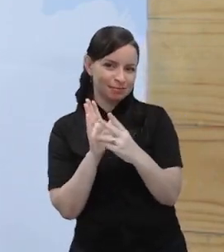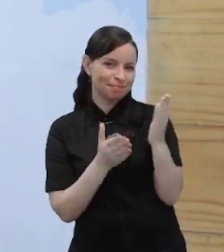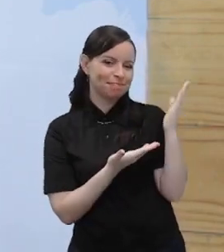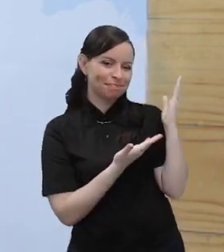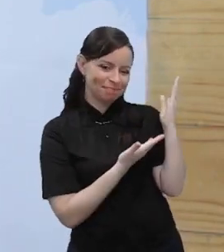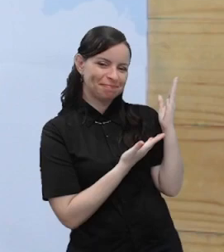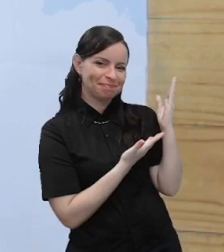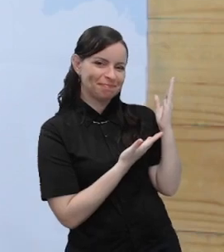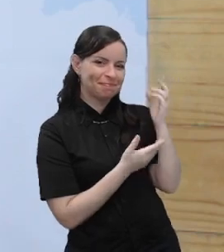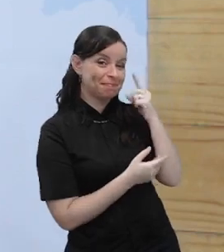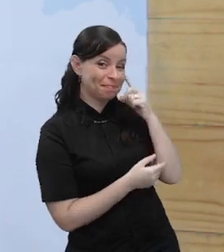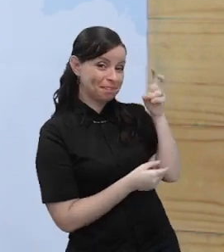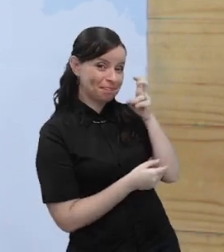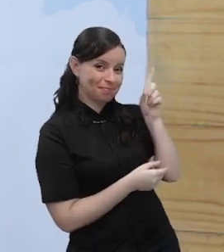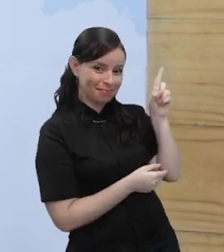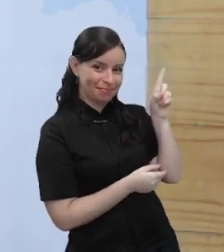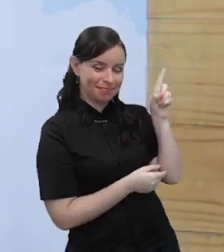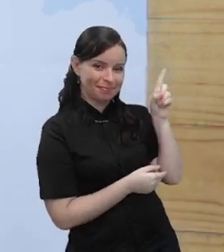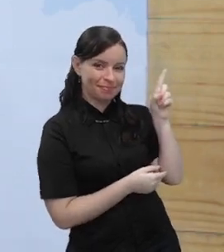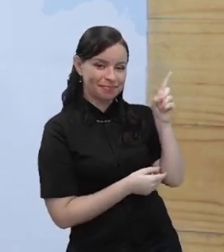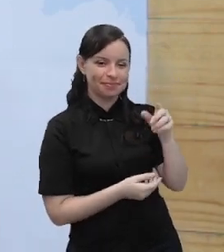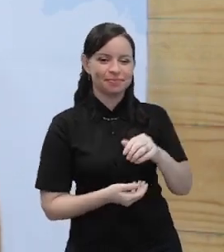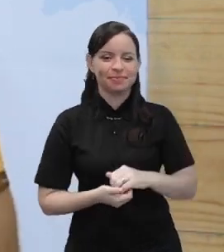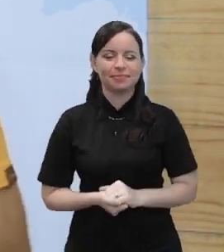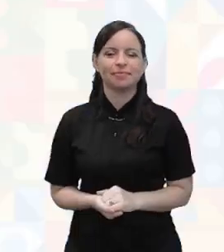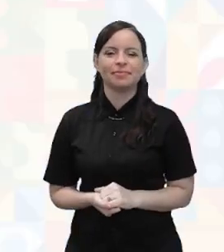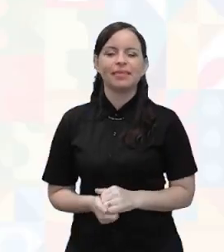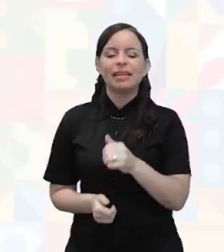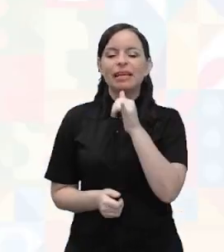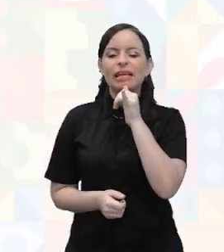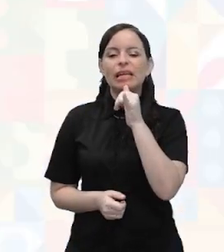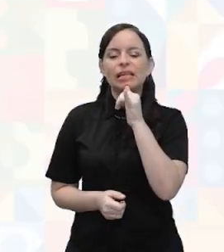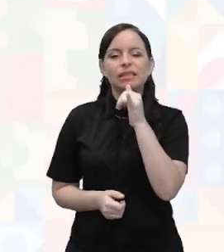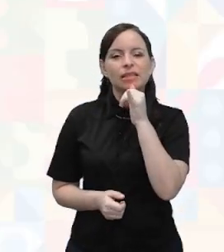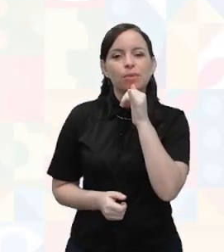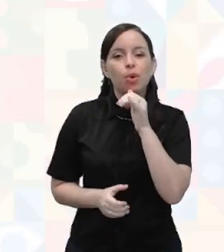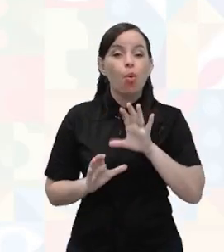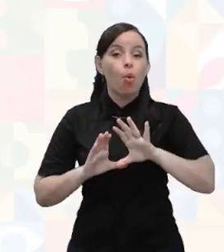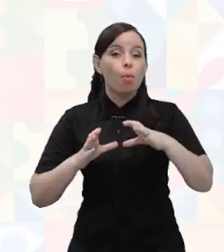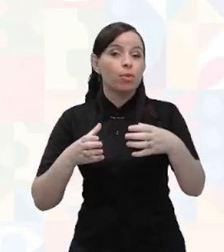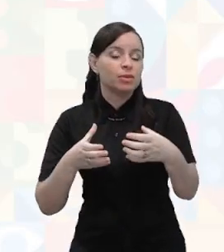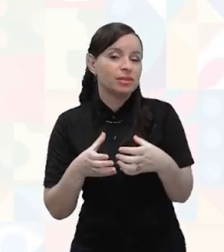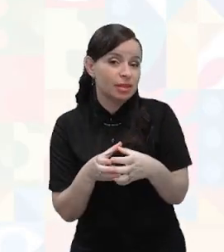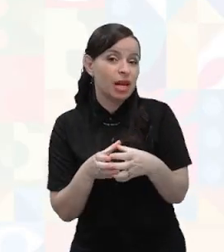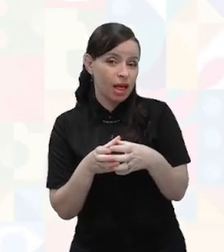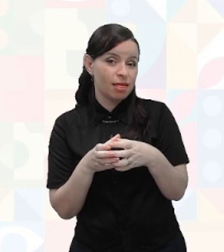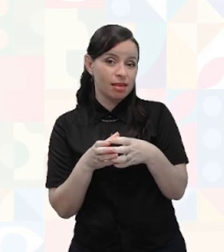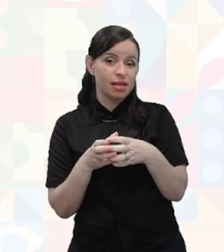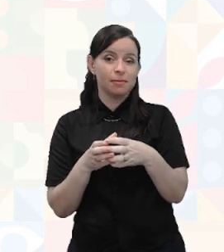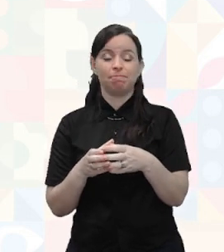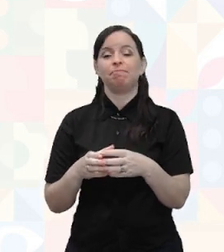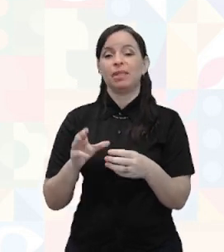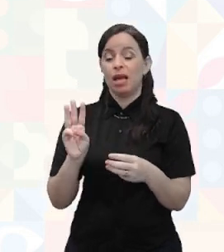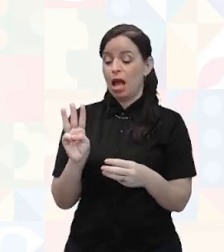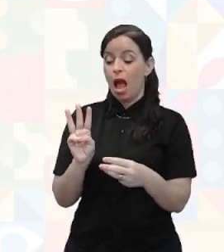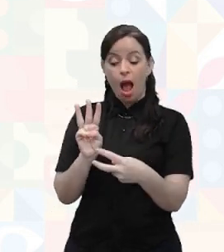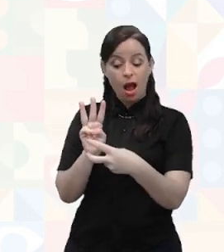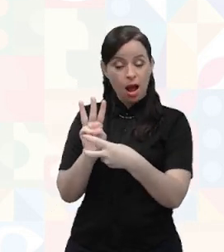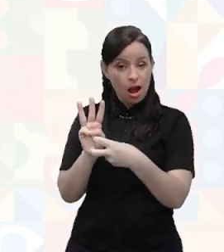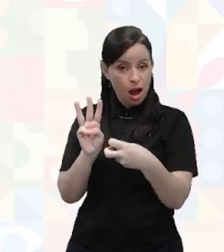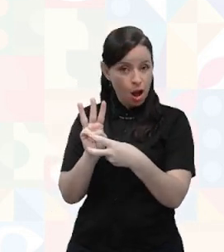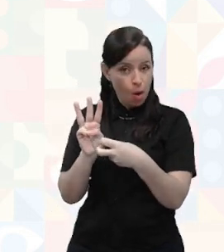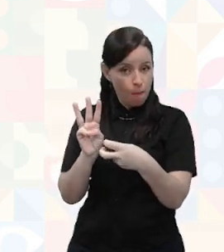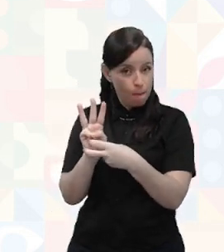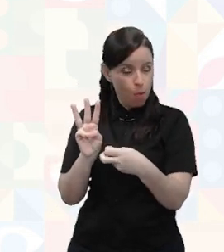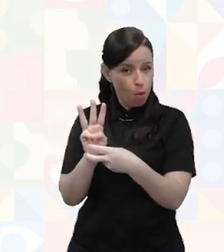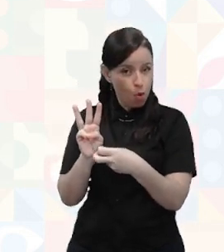Olha o sinal. Indígena. E aí a gente tem como exemplo a comunidade Urubu-Capó. Capó sendo uma tribo indígena lá